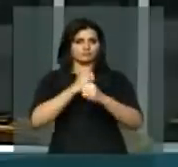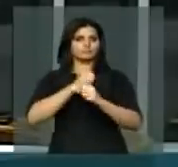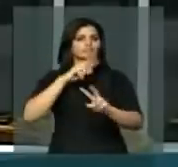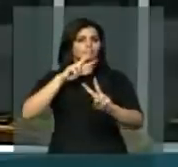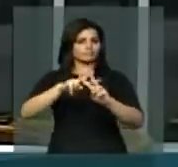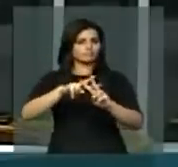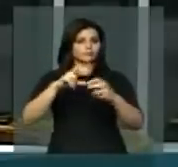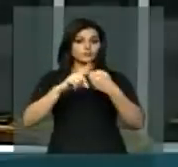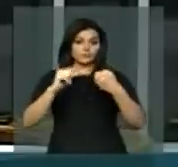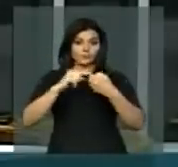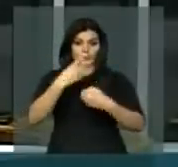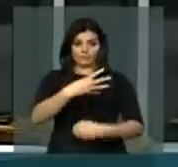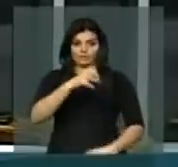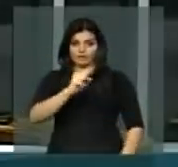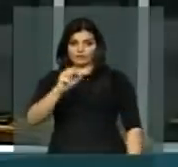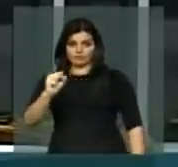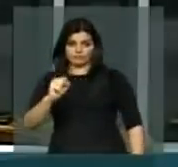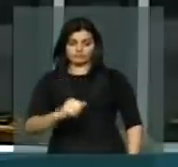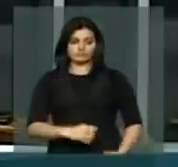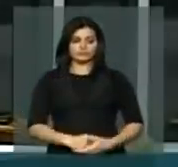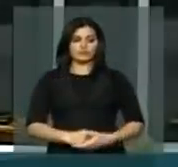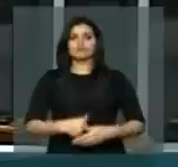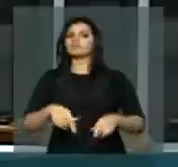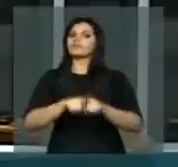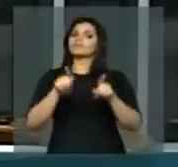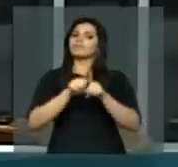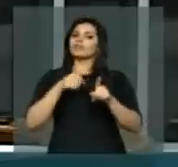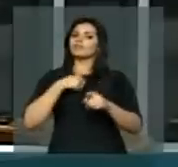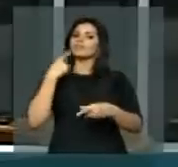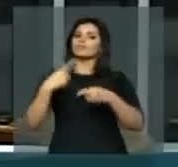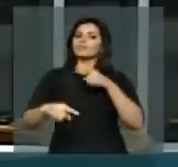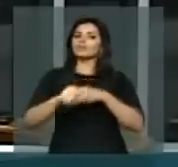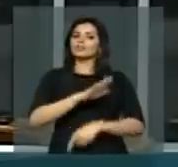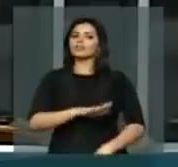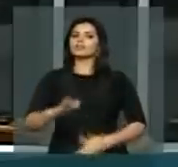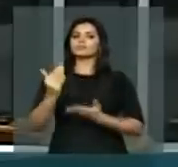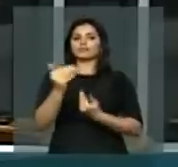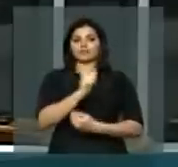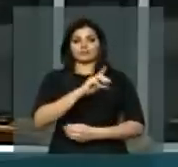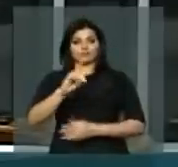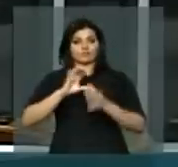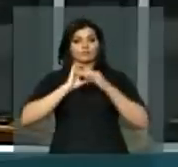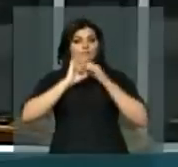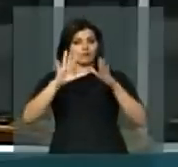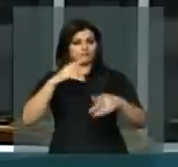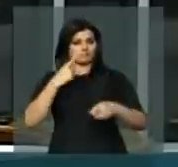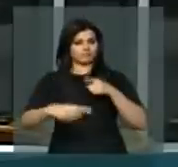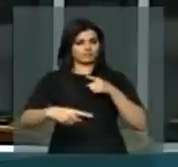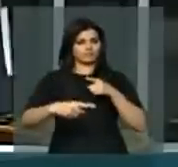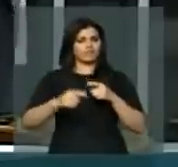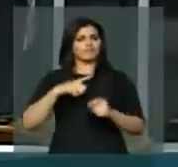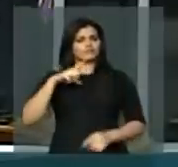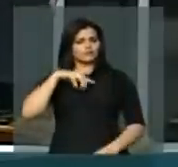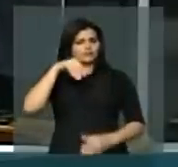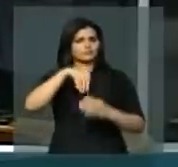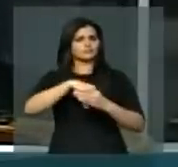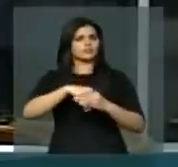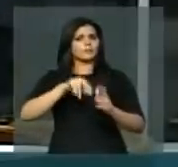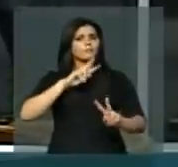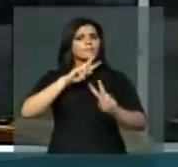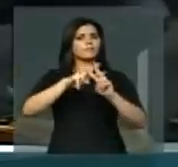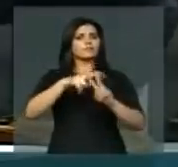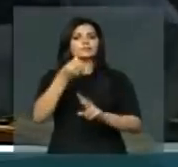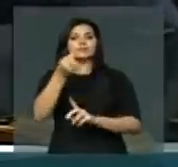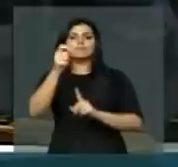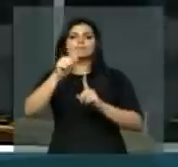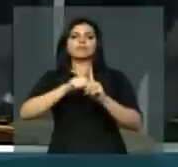Artigo 488, privar a criança ou adolescente de sua liberdade, cárcere privado, prisão